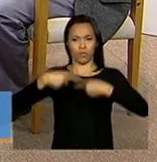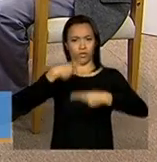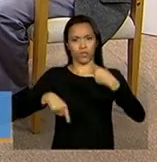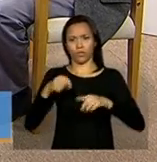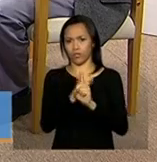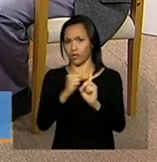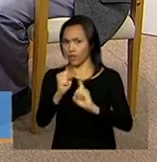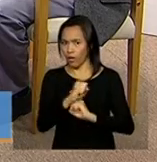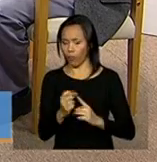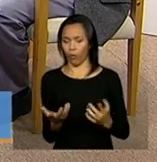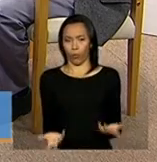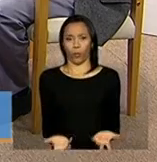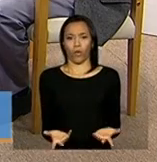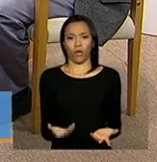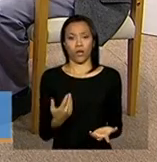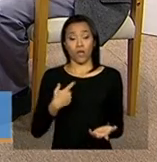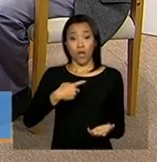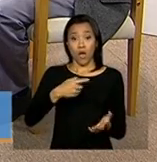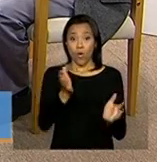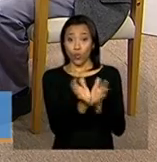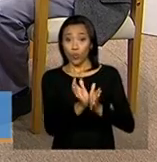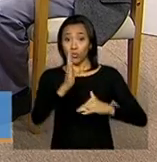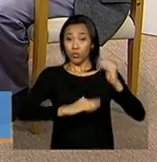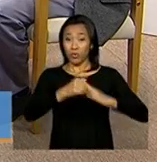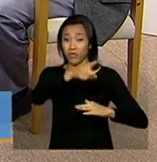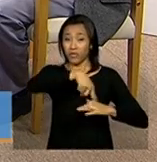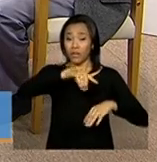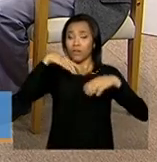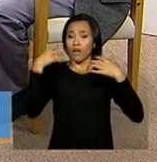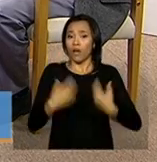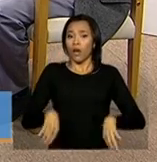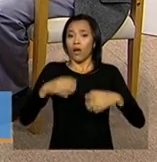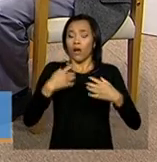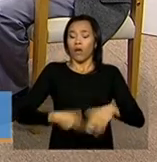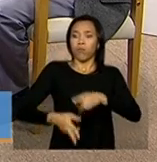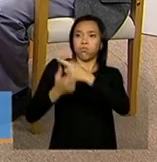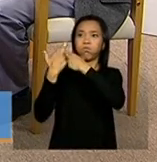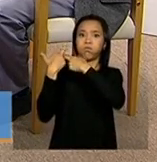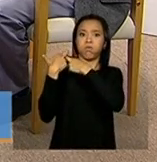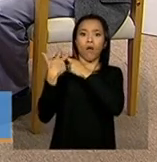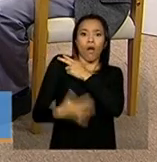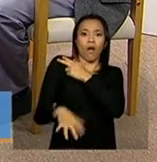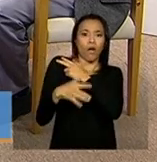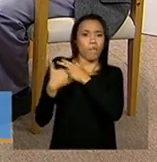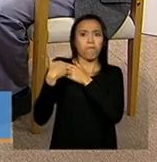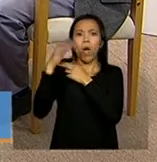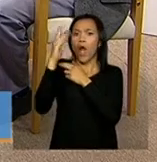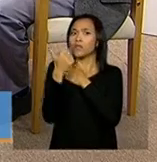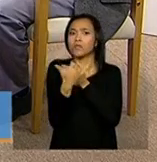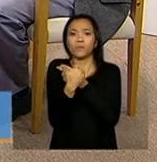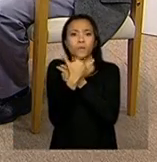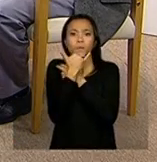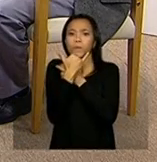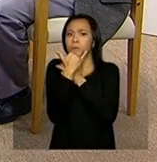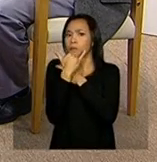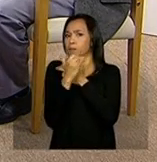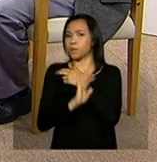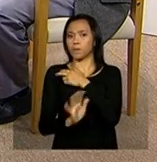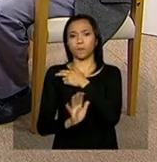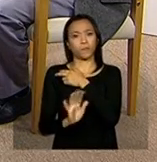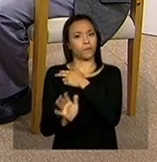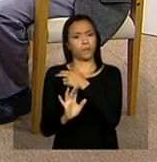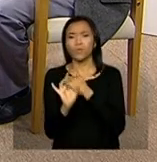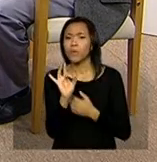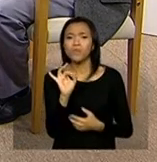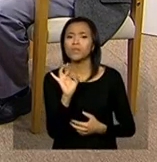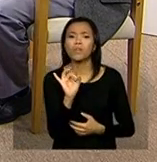Então, as nossas equipes estão ficando sobrecarregadas. Exaustas. Exaustas. E isso é uma responsabilidade, não